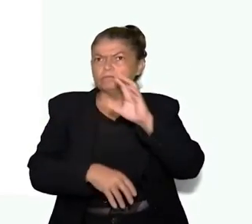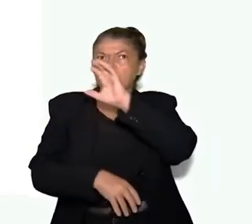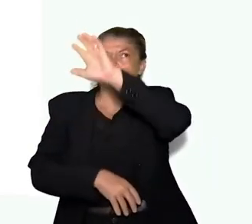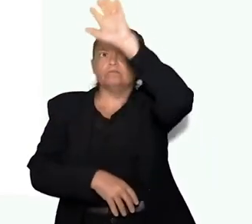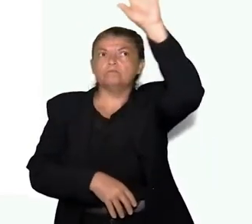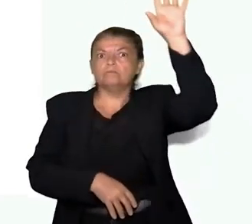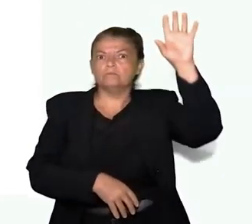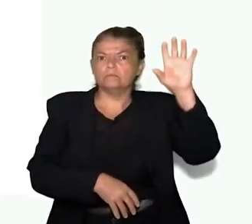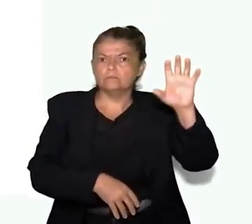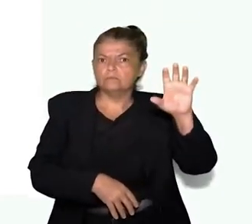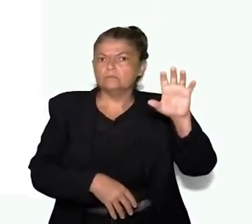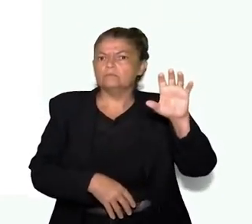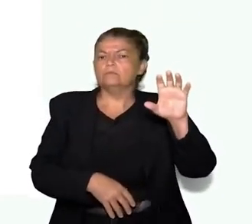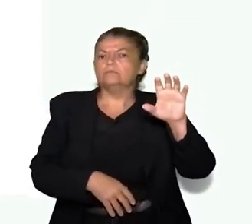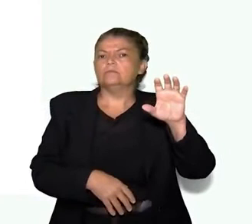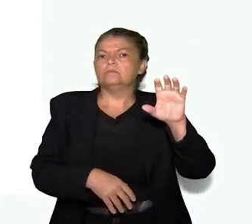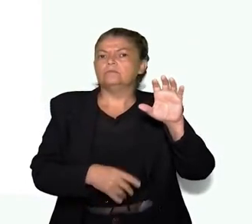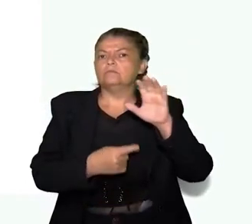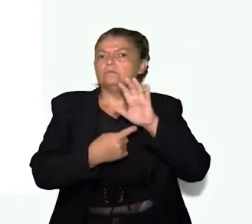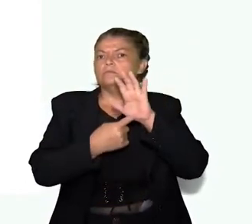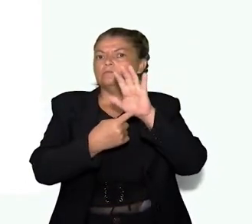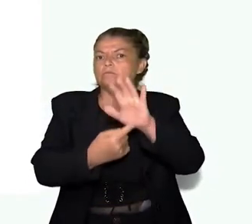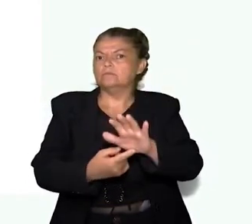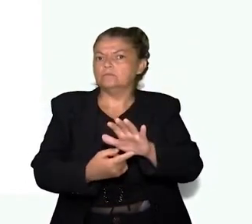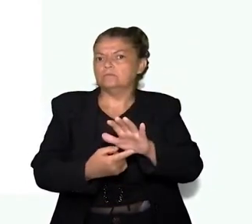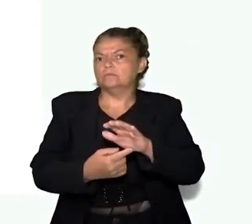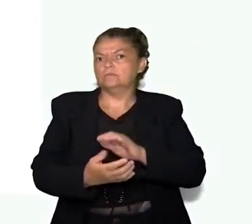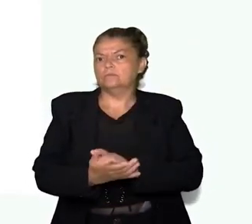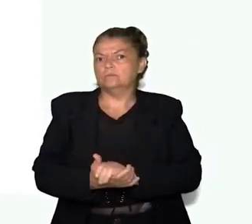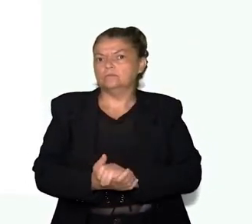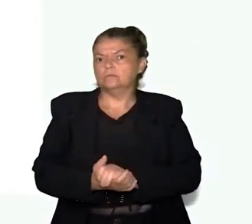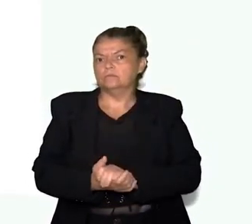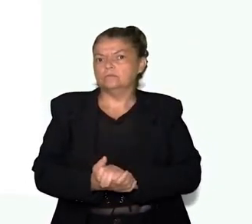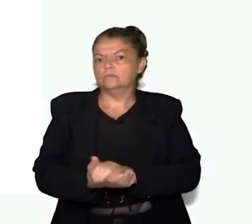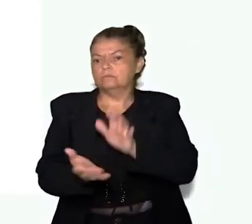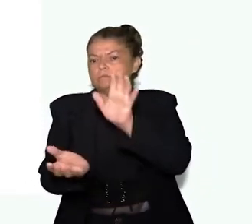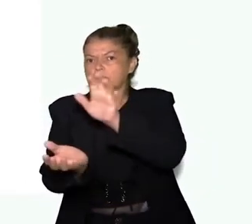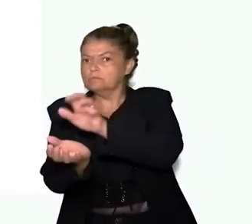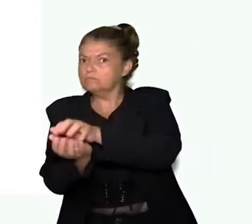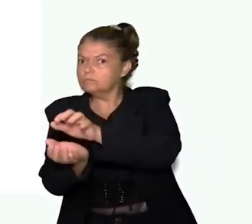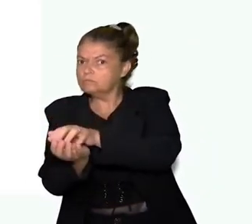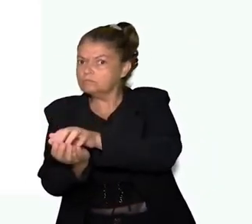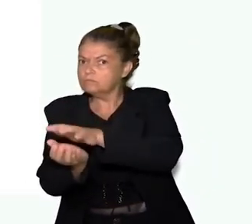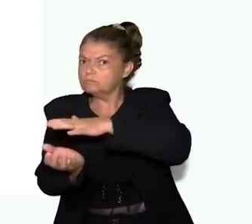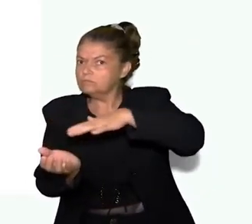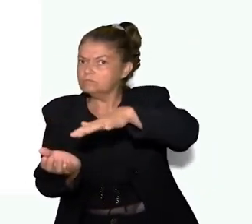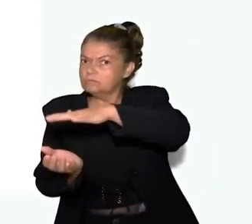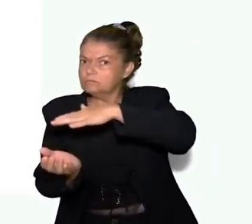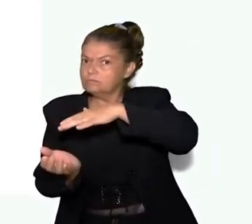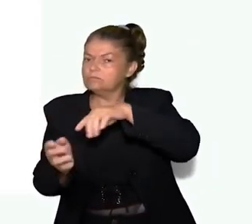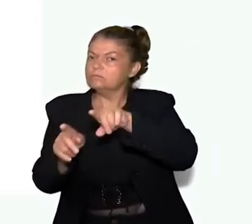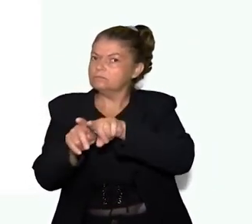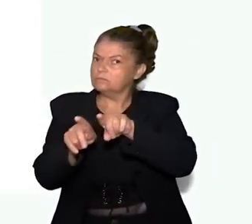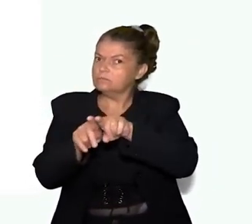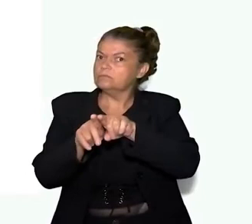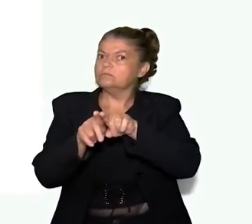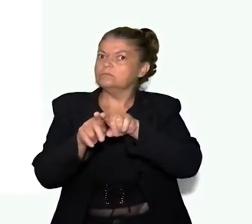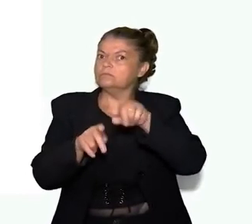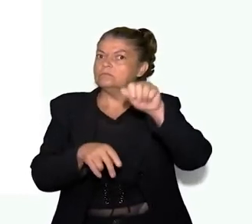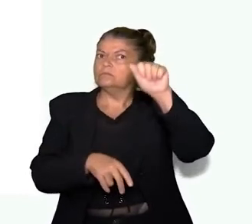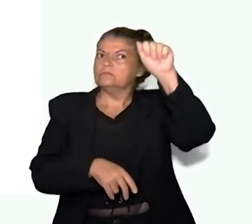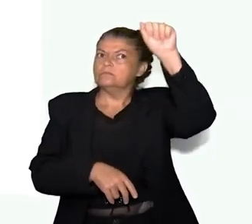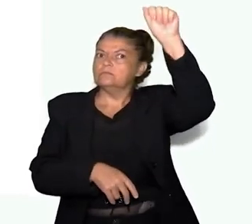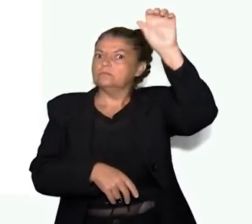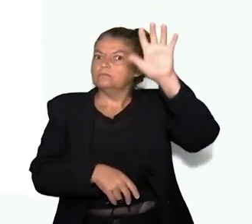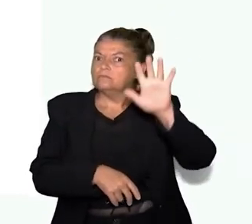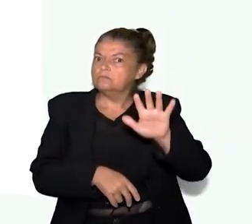um dado específico de um órgão público. Por exemplo, está mostrando o mapa de Pernambuco, automaticamente esse mapa é um mapa